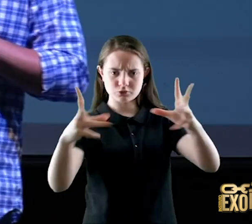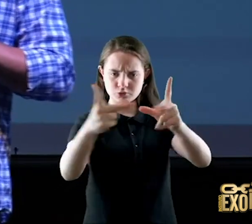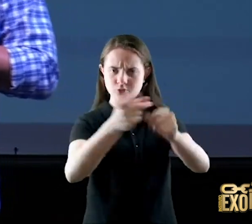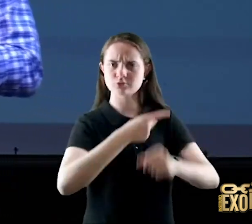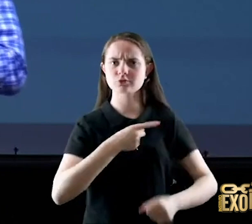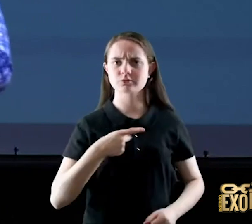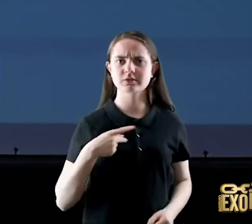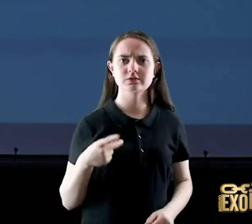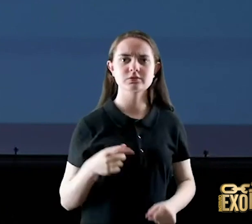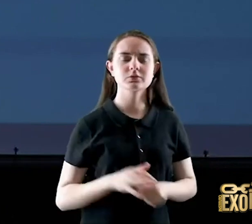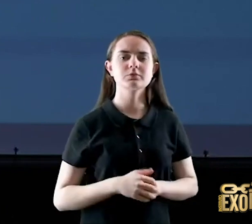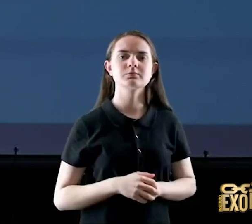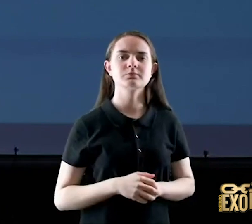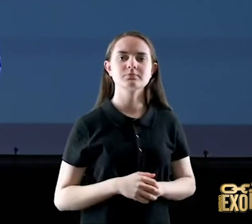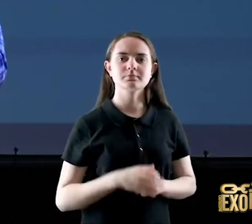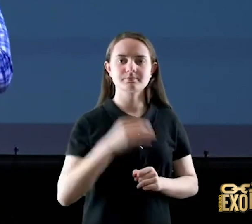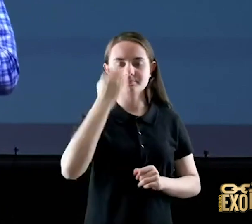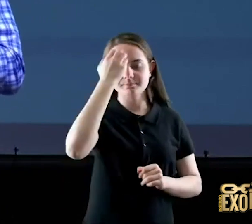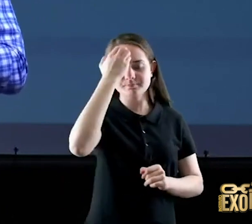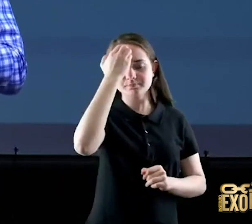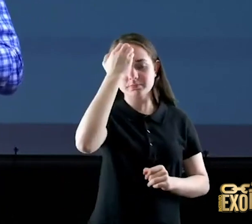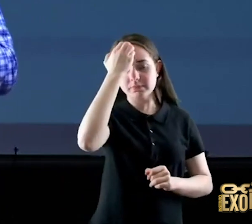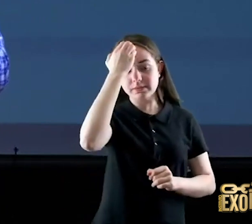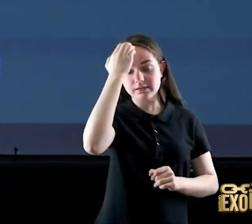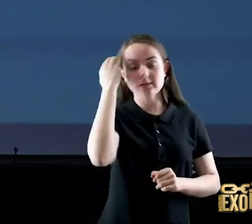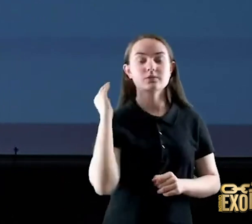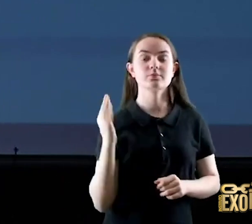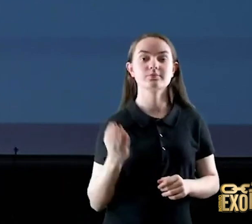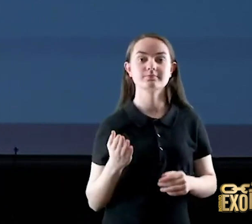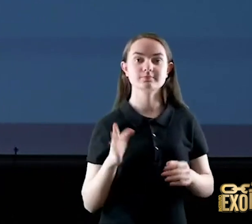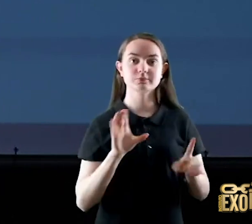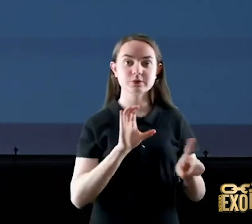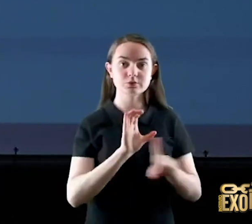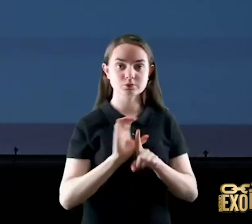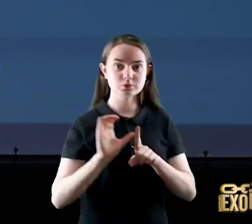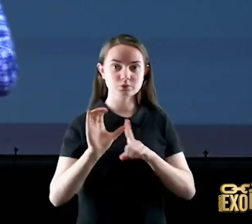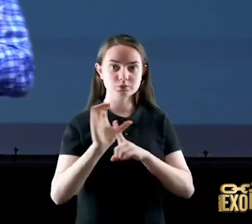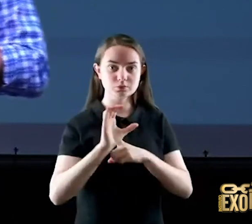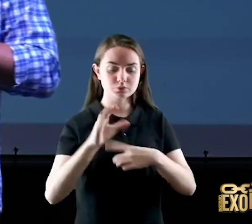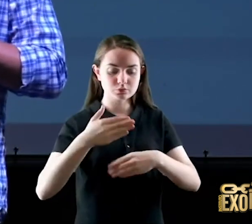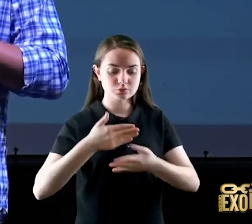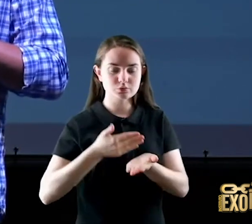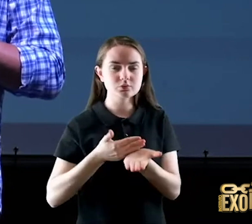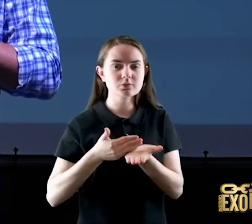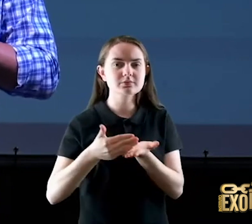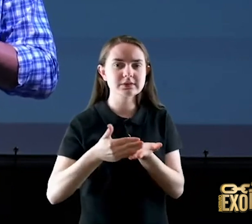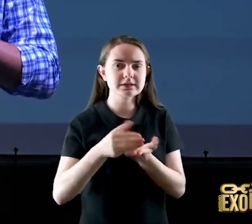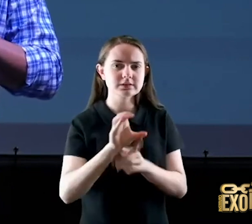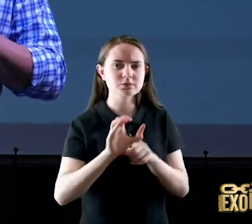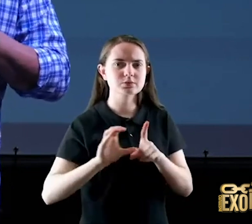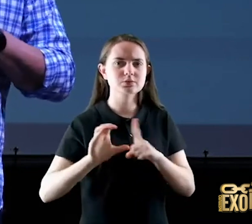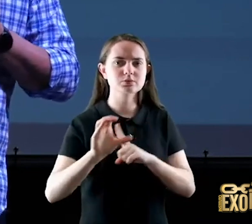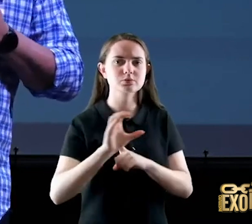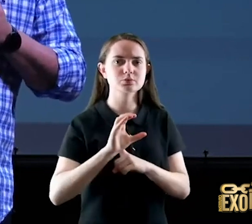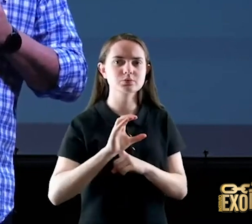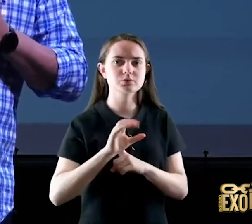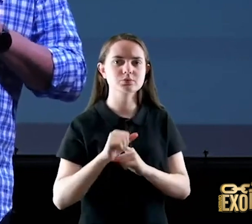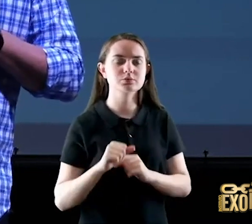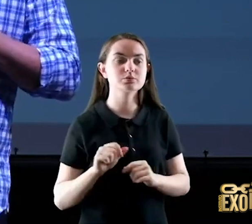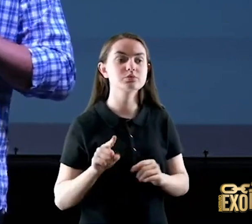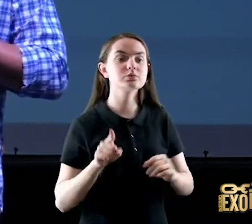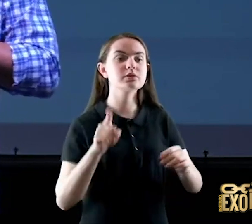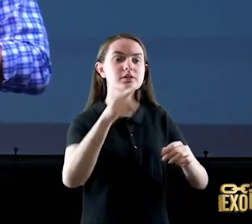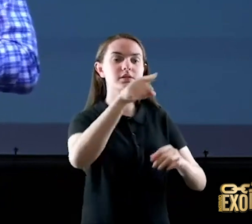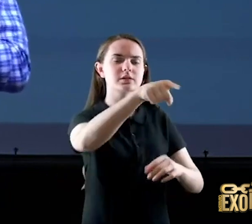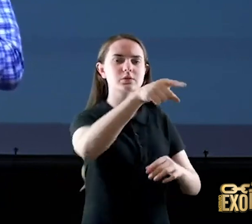culto, no final nada no meio do culto no meio do culto, aliás no início do culto o camarada que estava no último